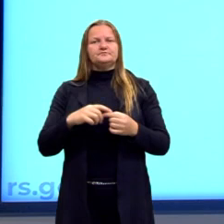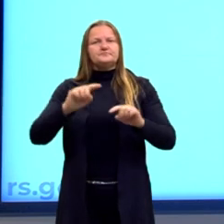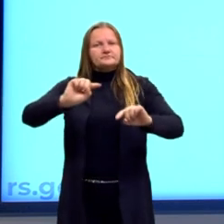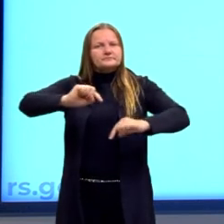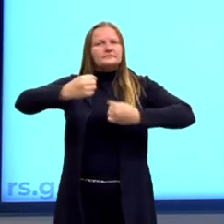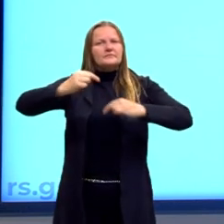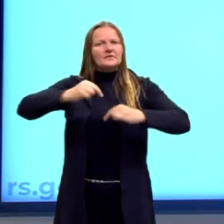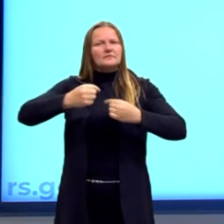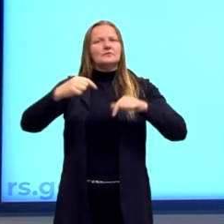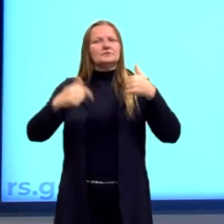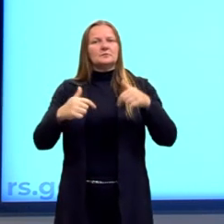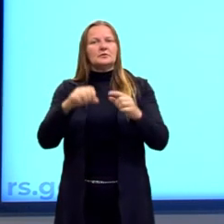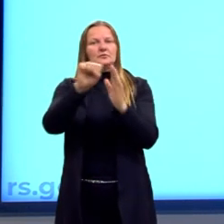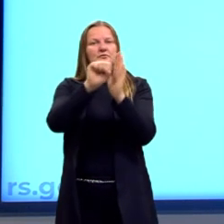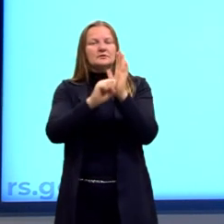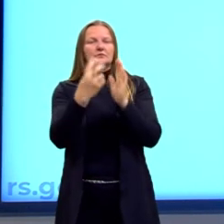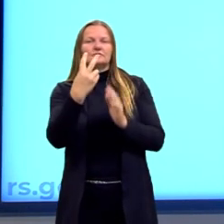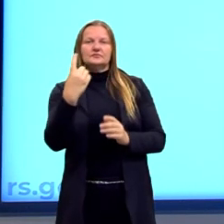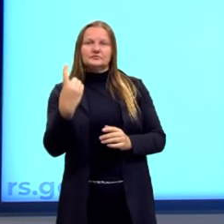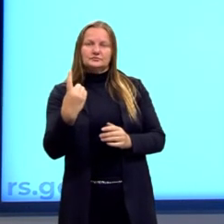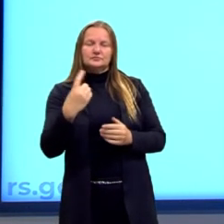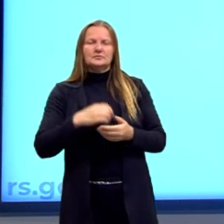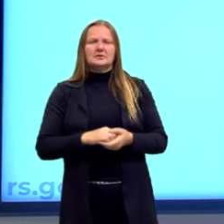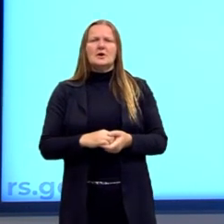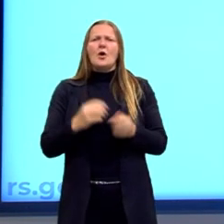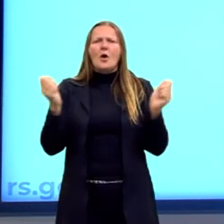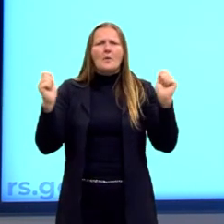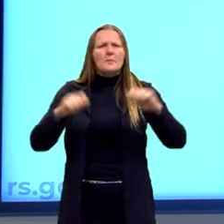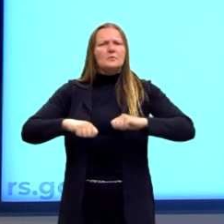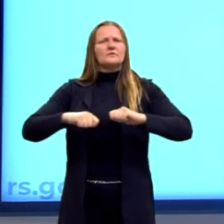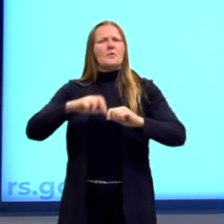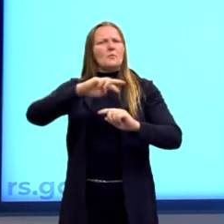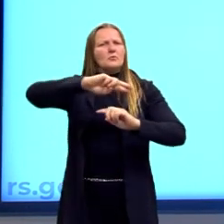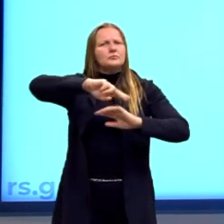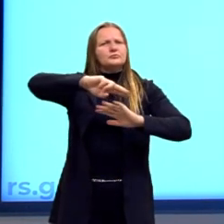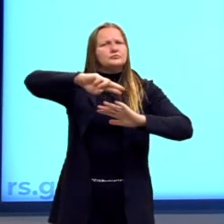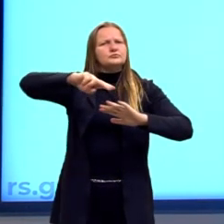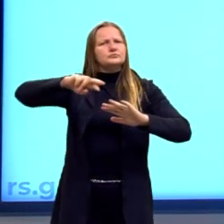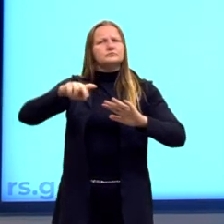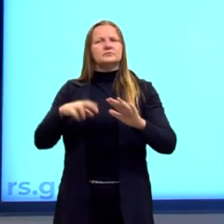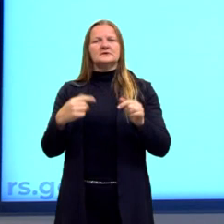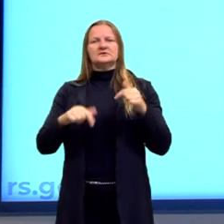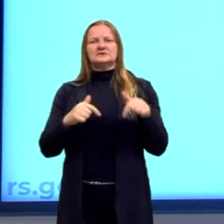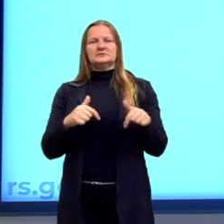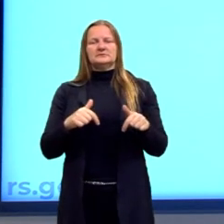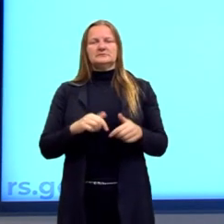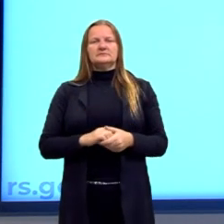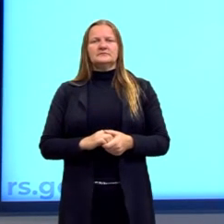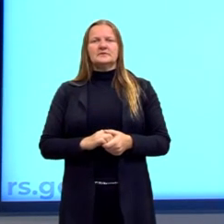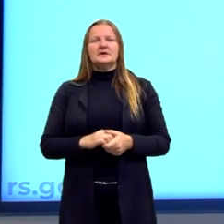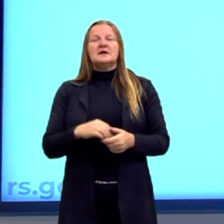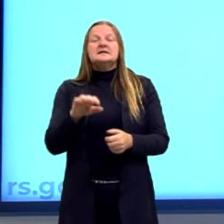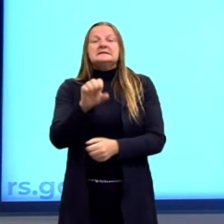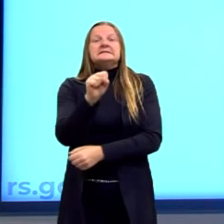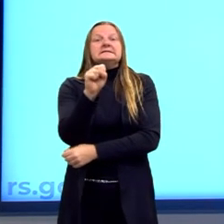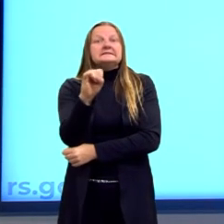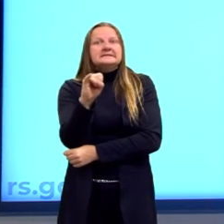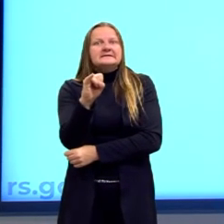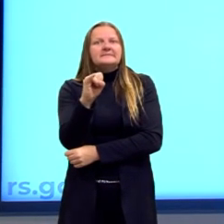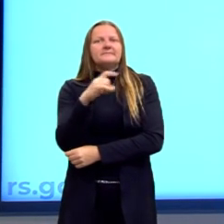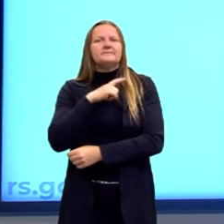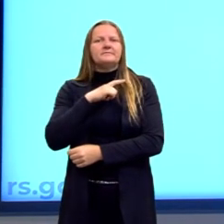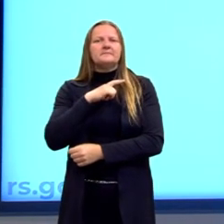do trabalho no século XXI, essas possibilidades de polivalência. Nós tínhamos, por exemplo, você vai encontrar nas nossas